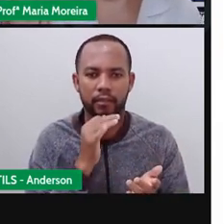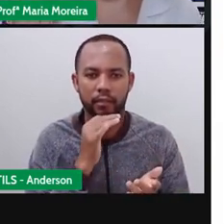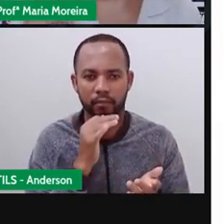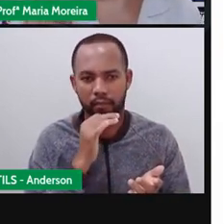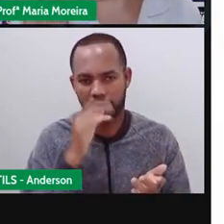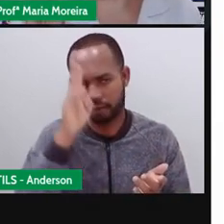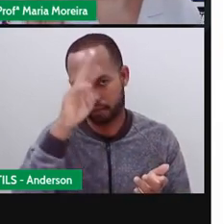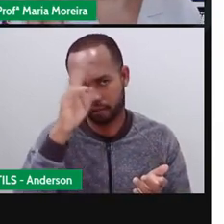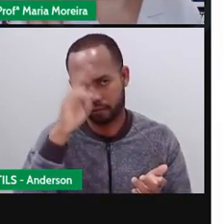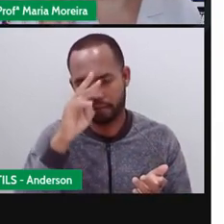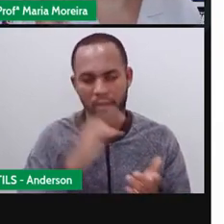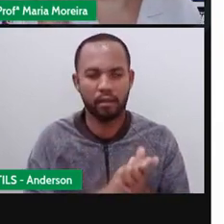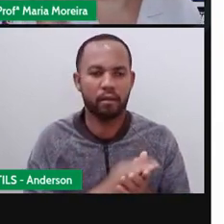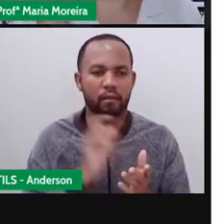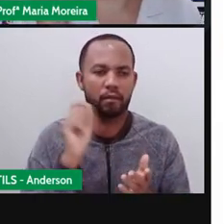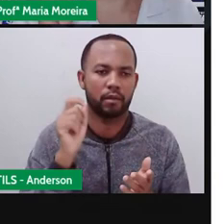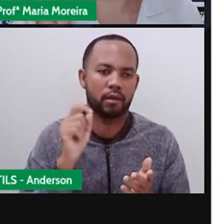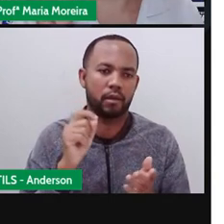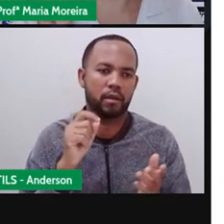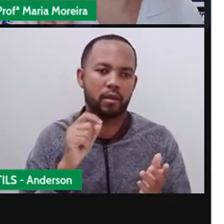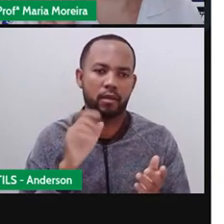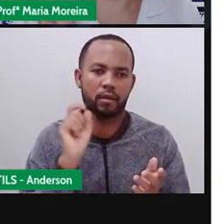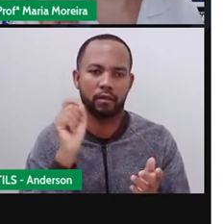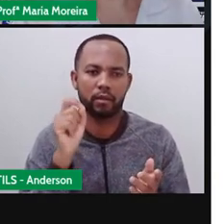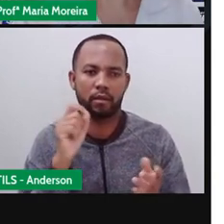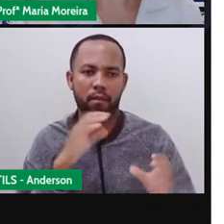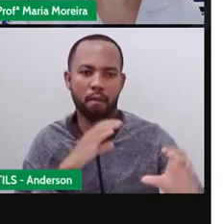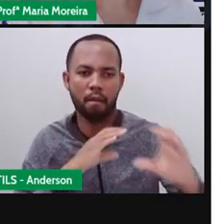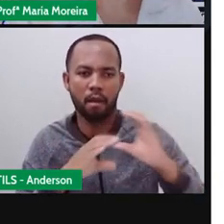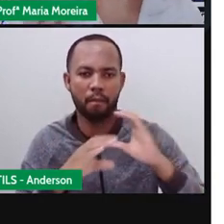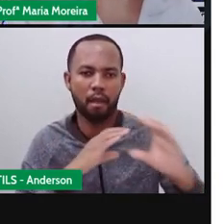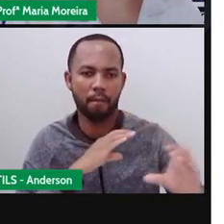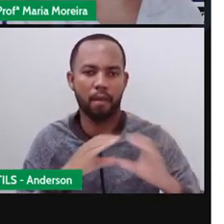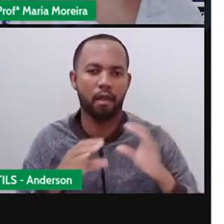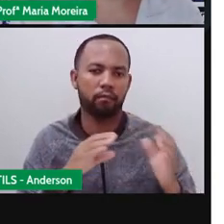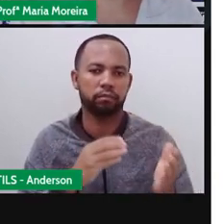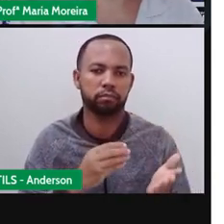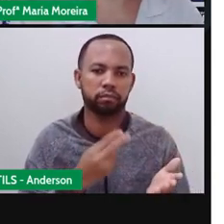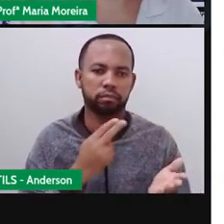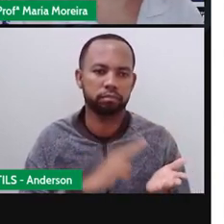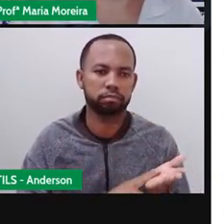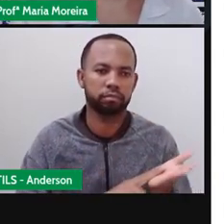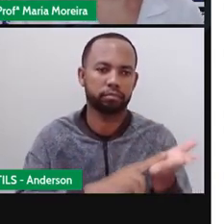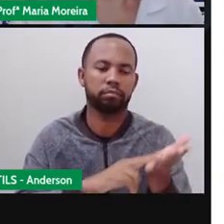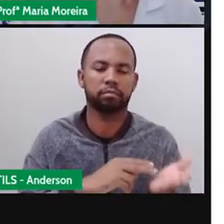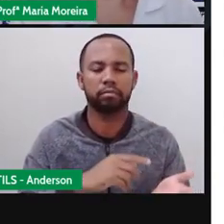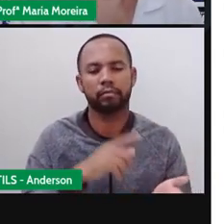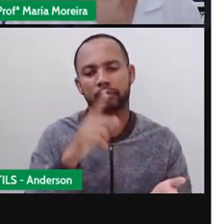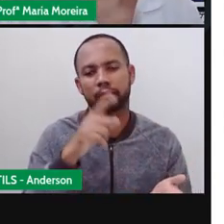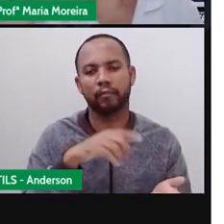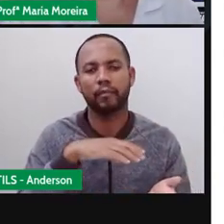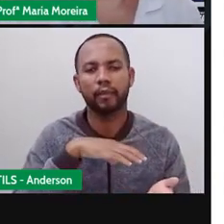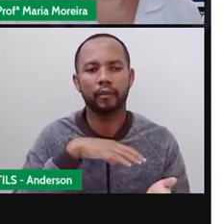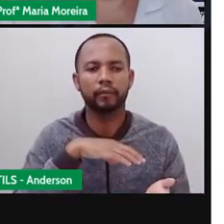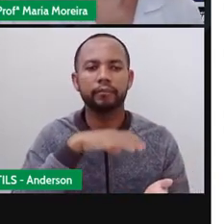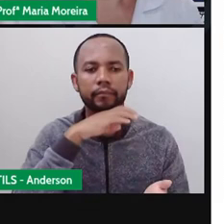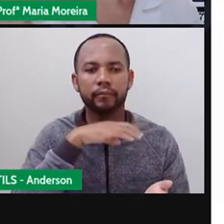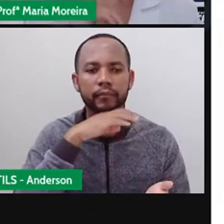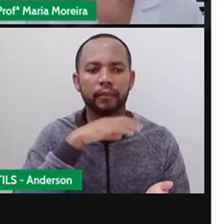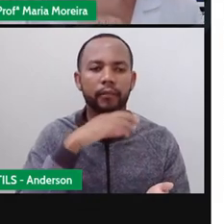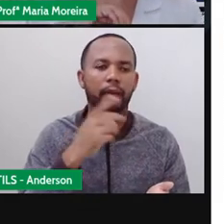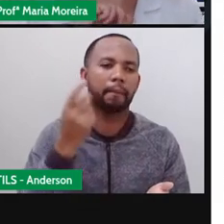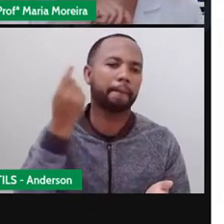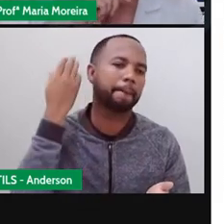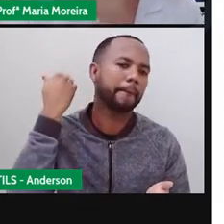um meio de comunicação. Acho que inclusive a nem chegou a falar direitinho sobre ele. Mas eram animais que eram ensinados para levar bilhetes, né?